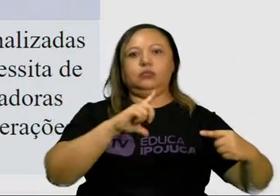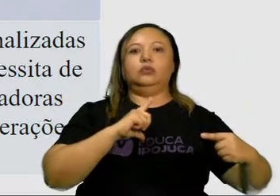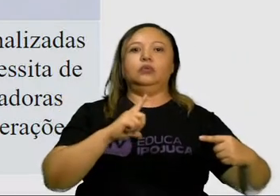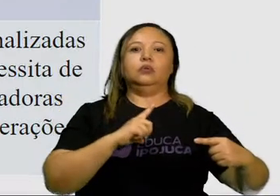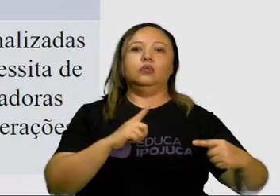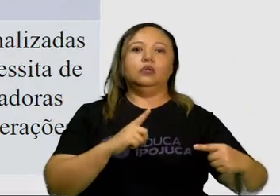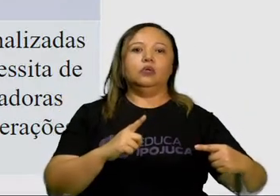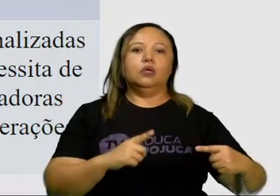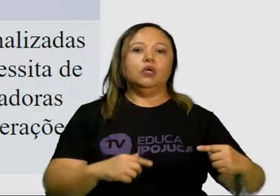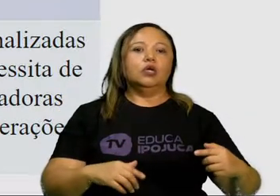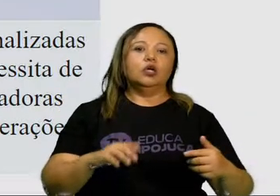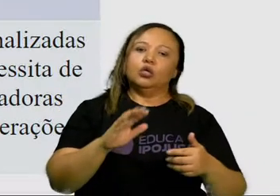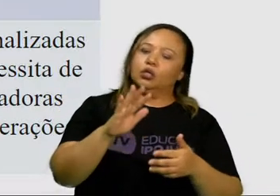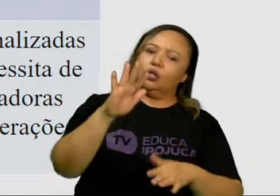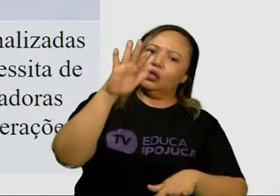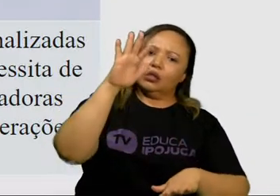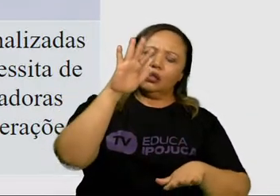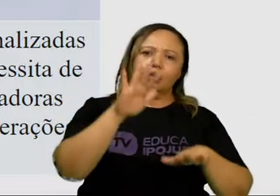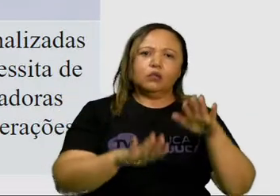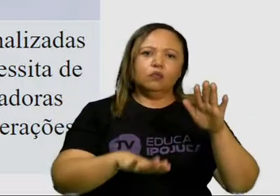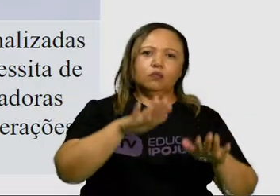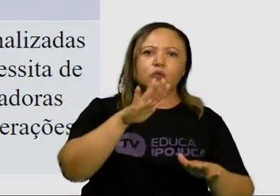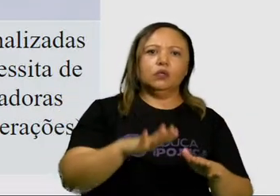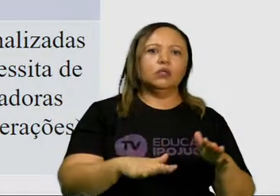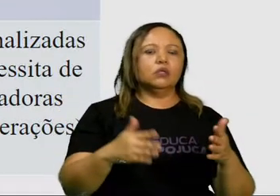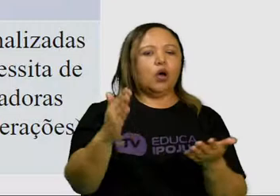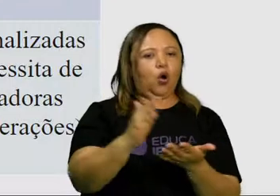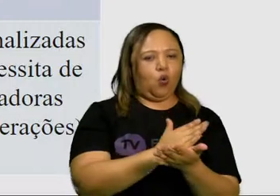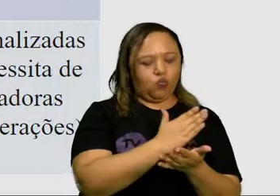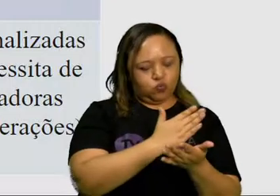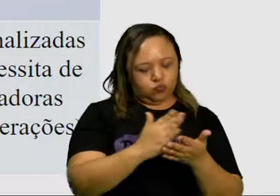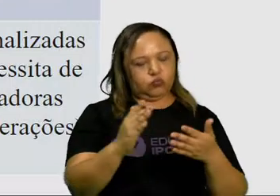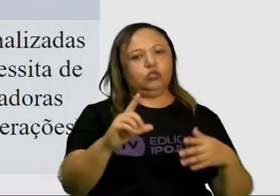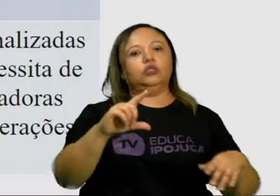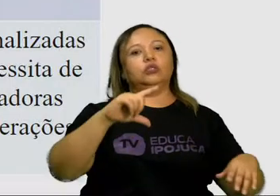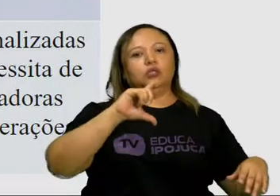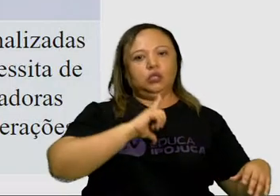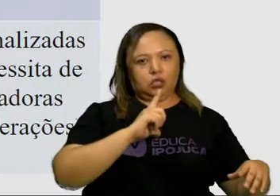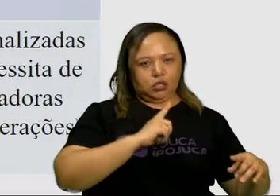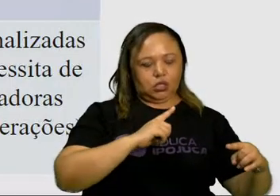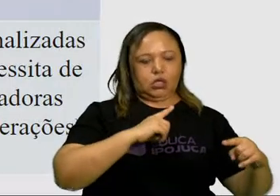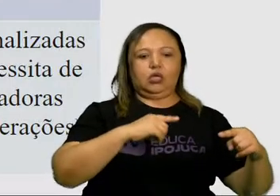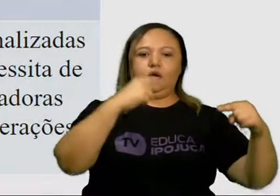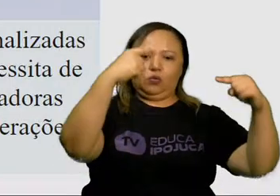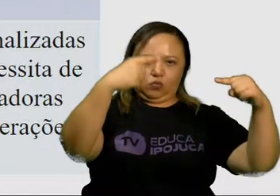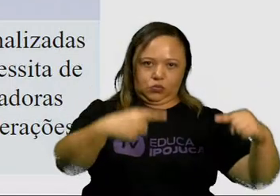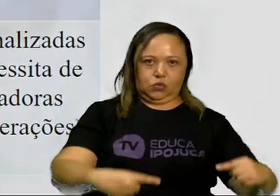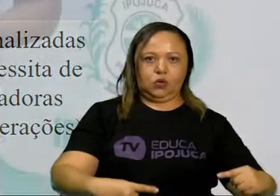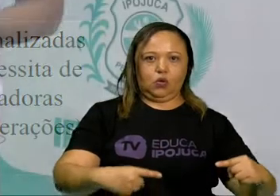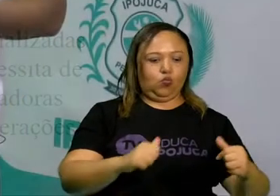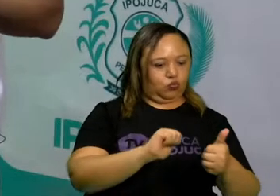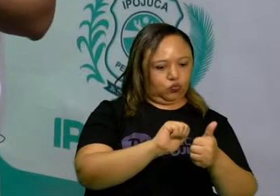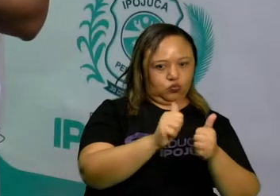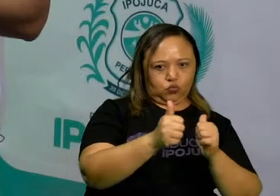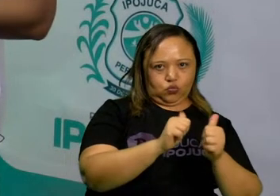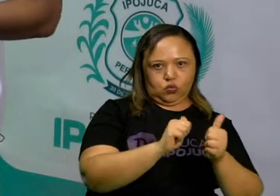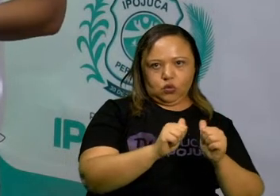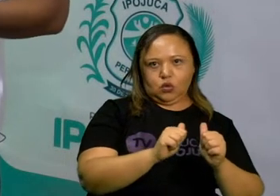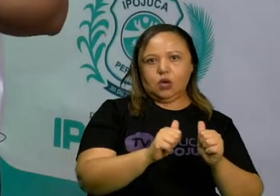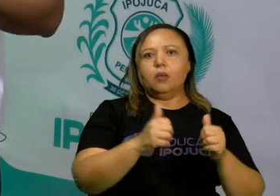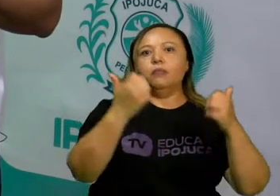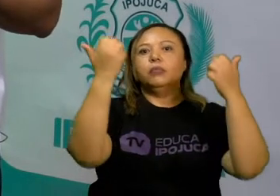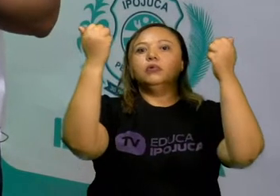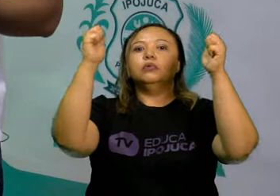possui competições. Já o esporte, ele é caracterizado pela competição, pela busca do alto